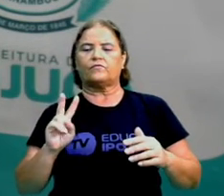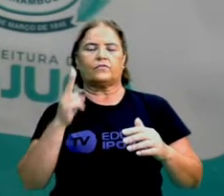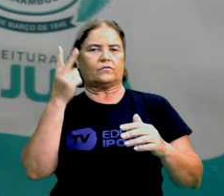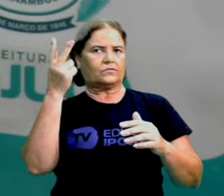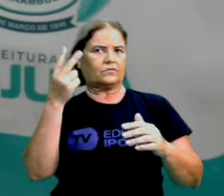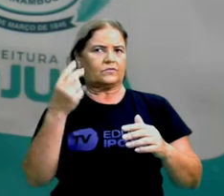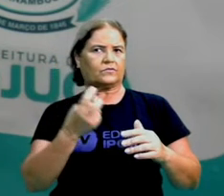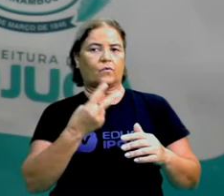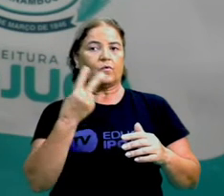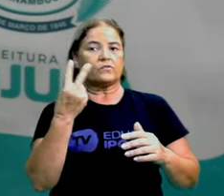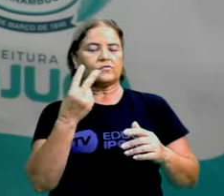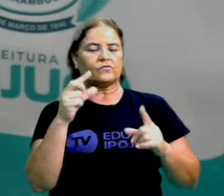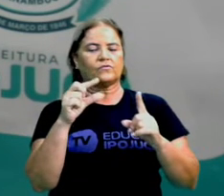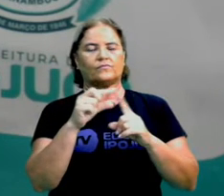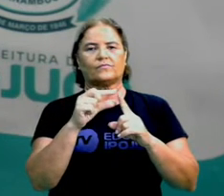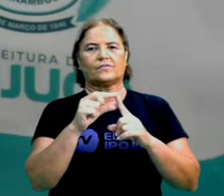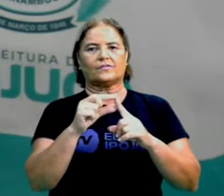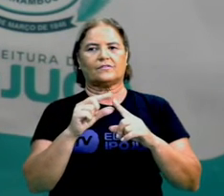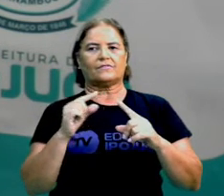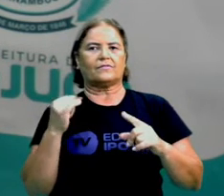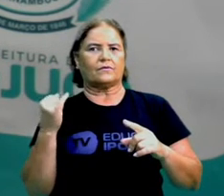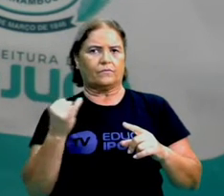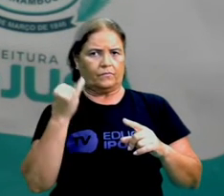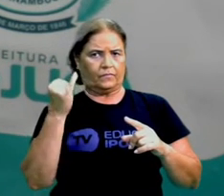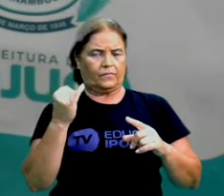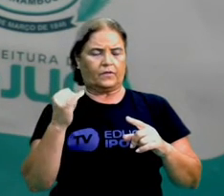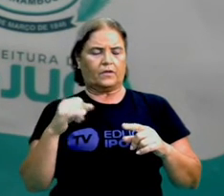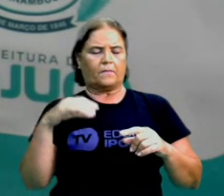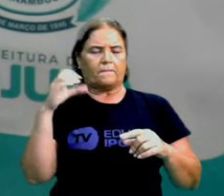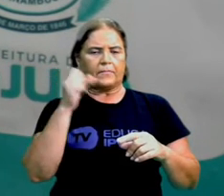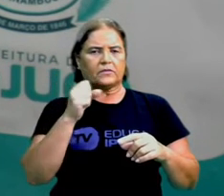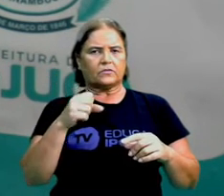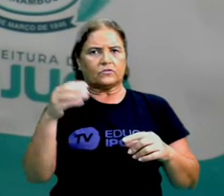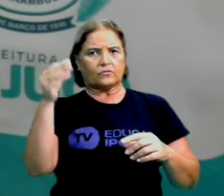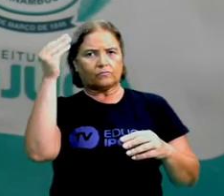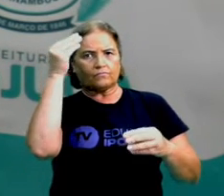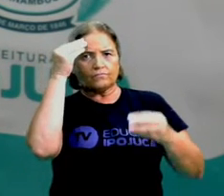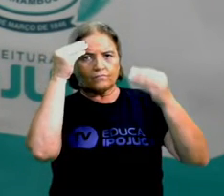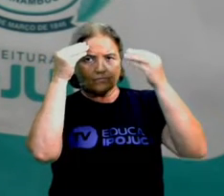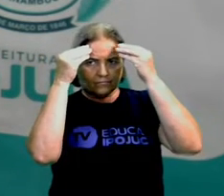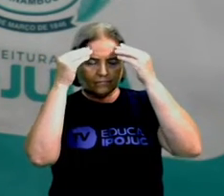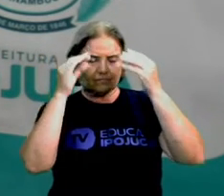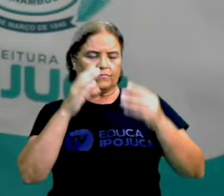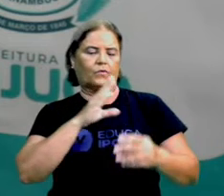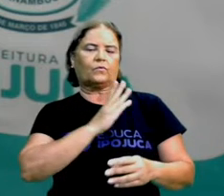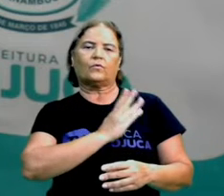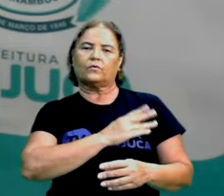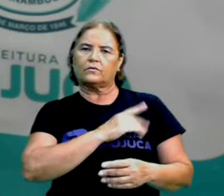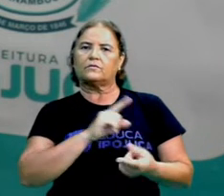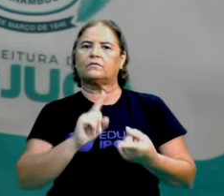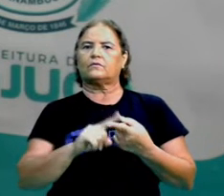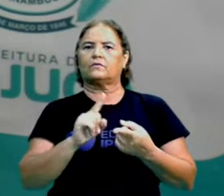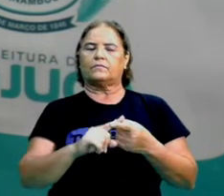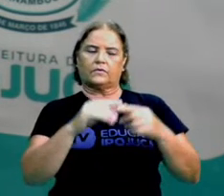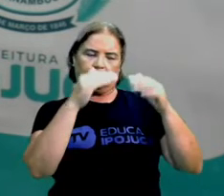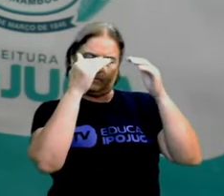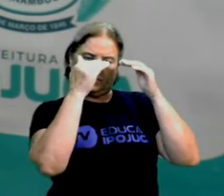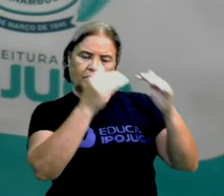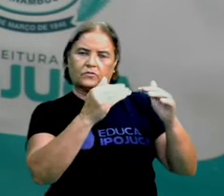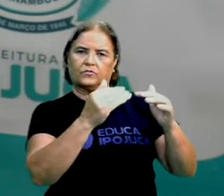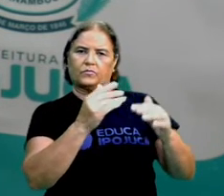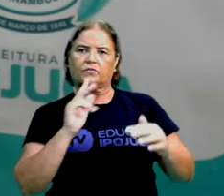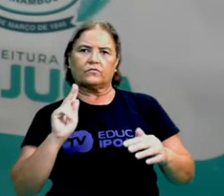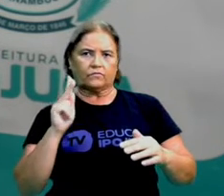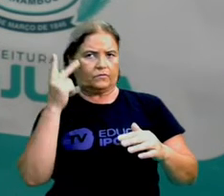-chave que a gente tem que guardar sempre na nossa mente e no nosso coração. Respeito e valorização,